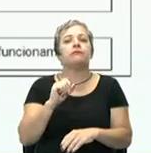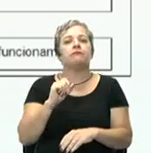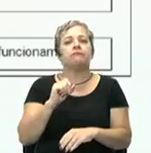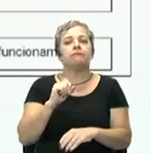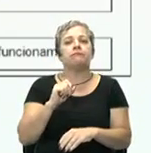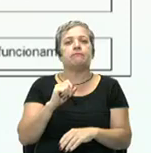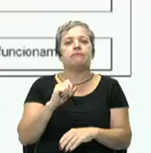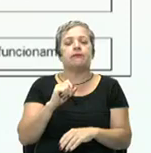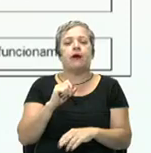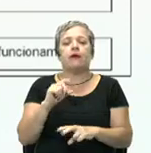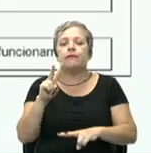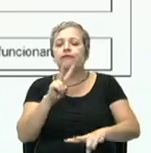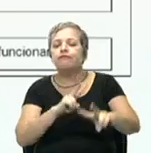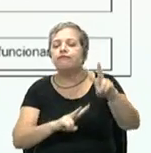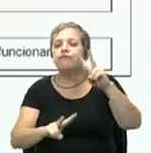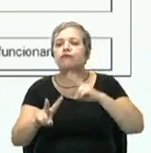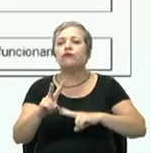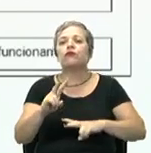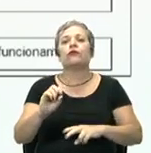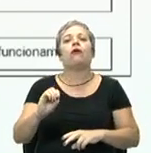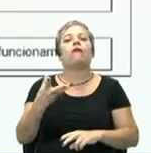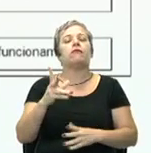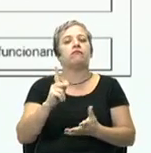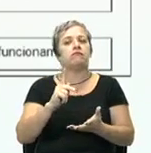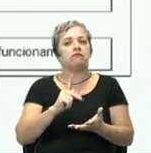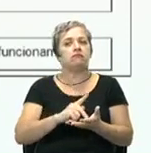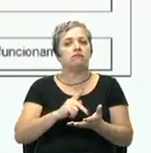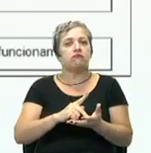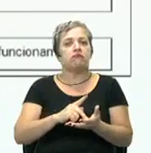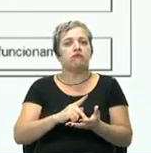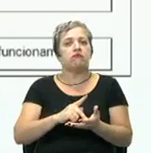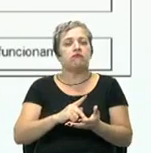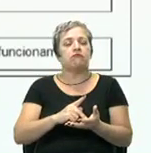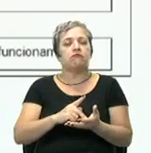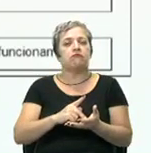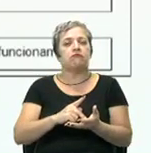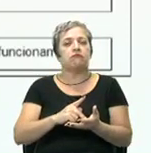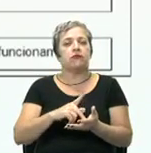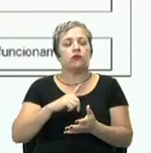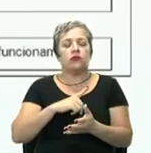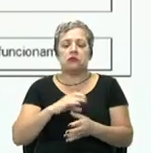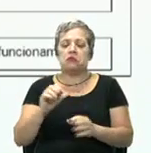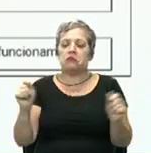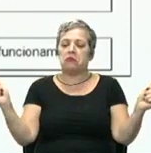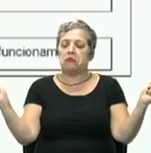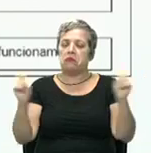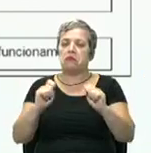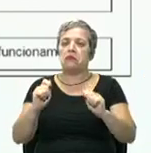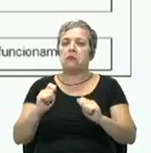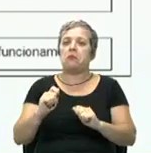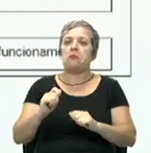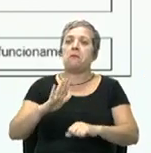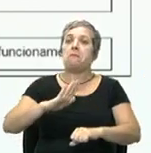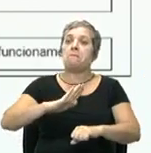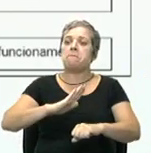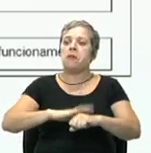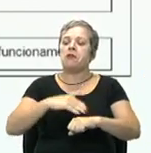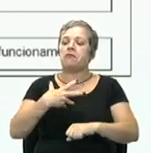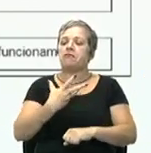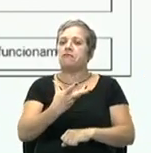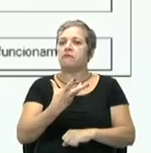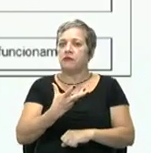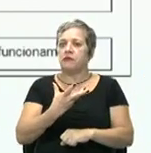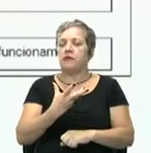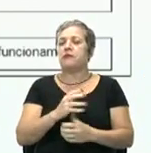A previsibilidade do funcionamento. Eu vou chegar na eficiência máxima que eu quero